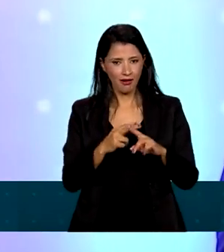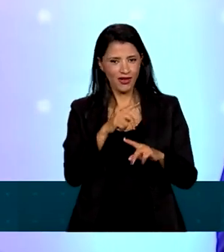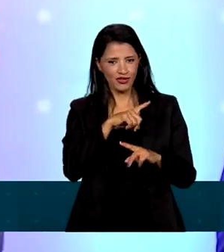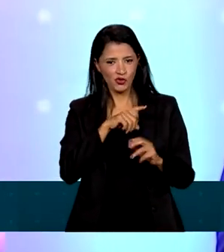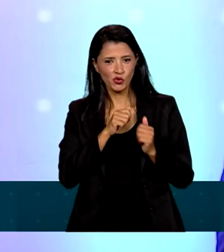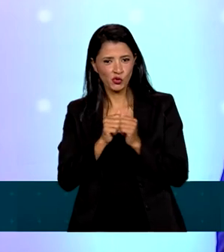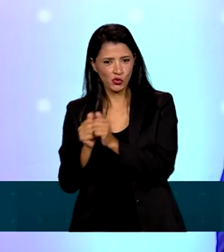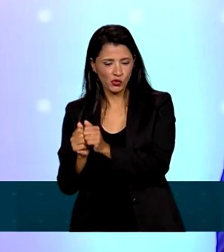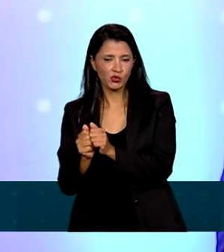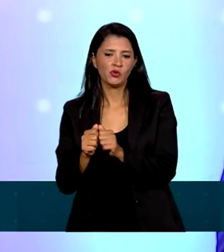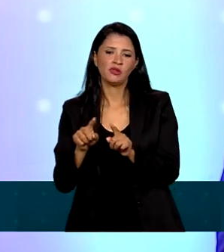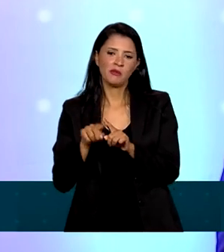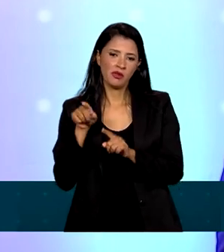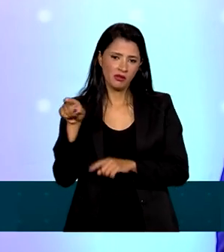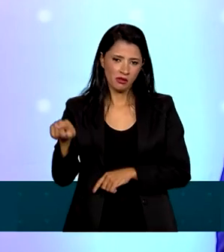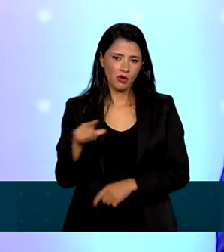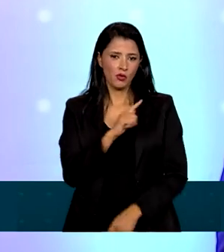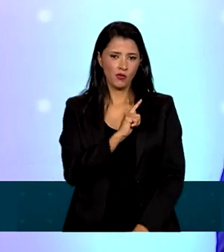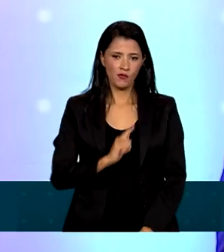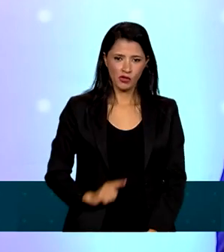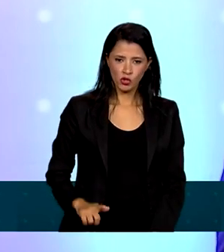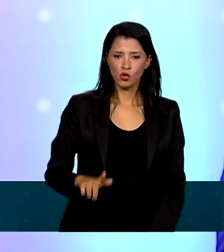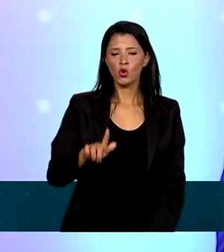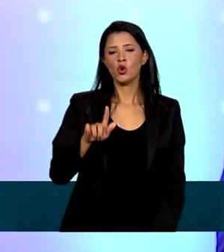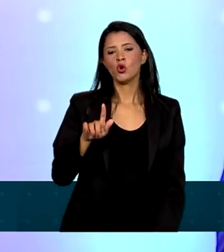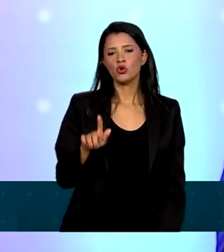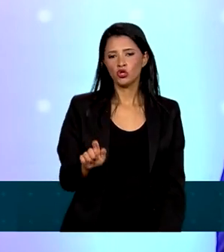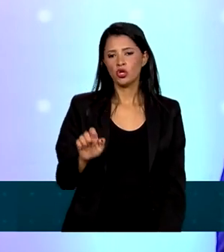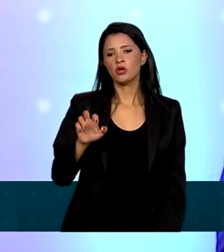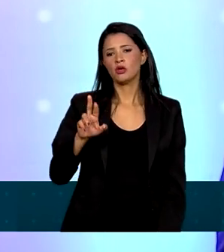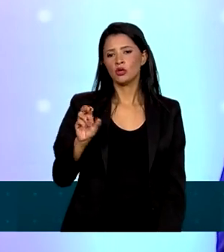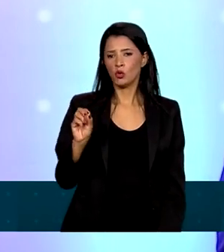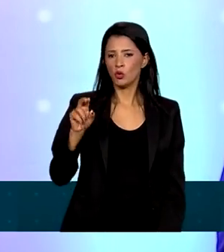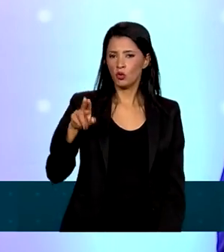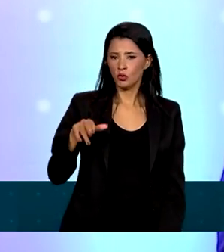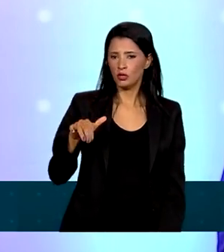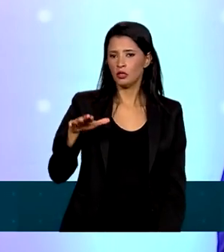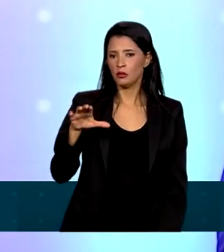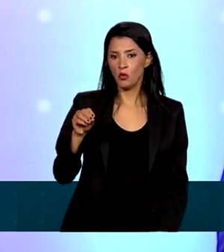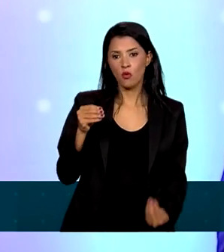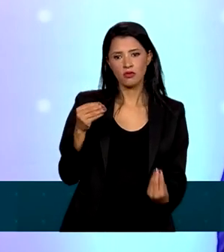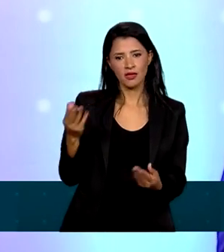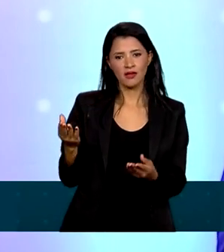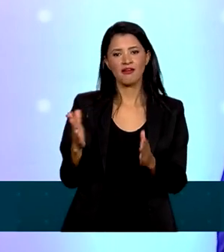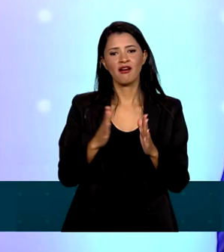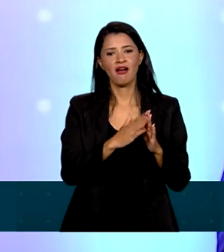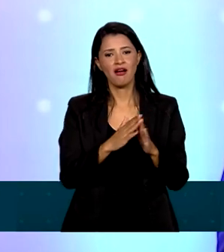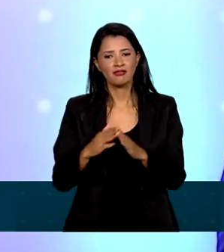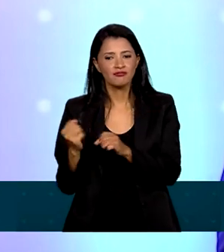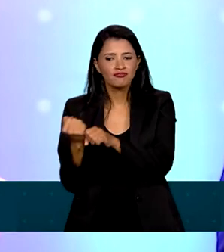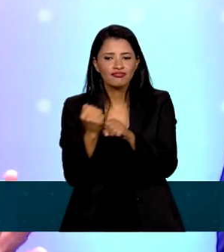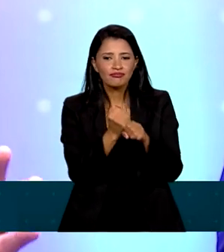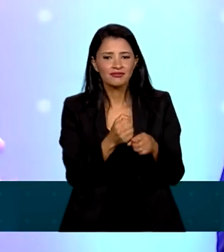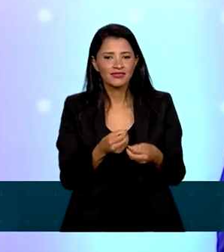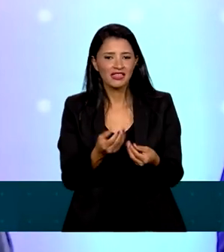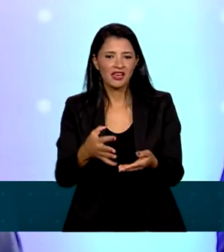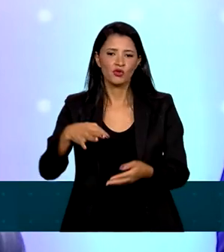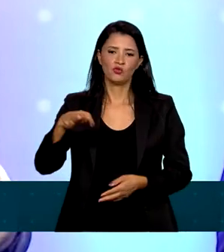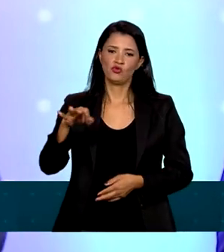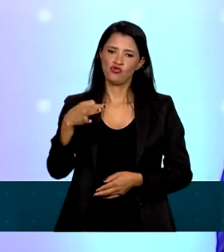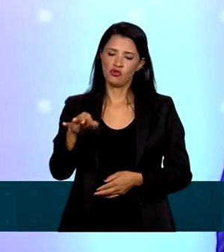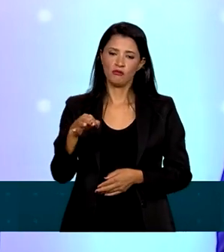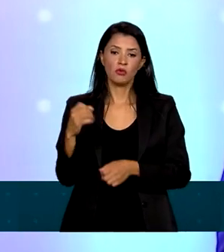e ali com o governador Jerônimo e tantos líderes, entregando a habitação. A habitação,